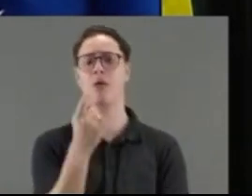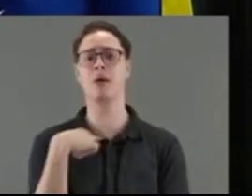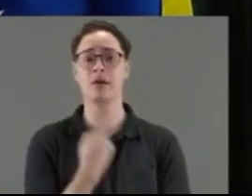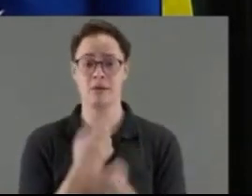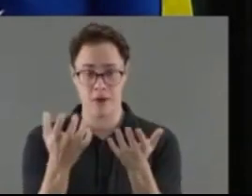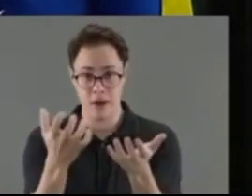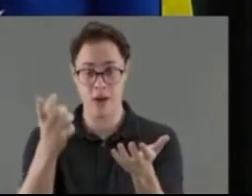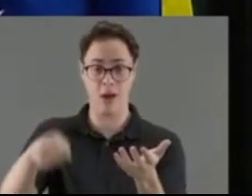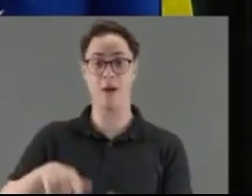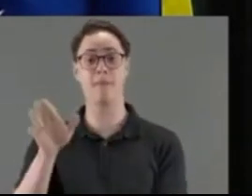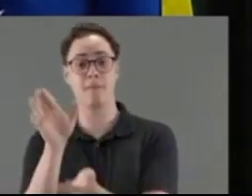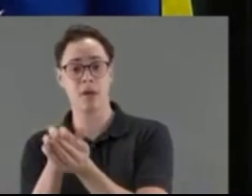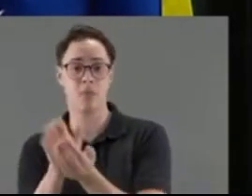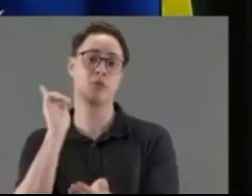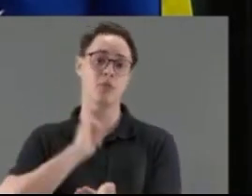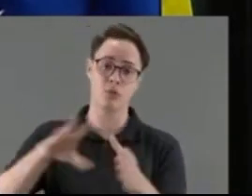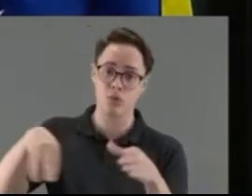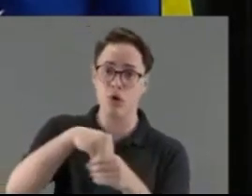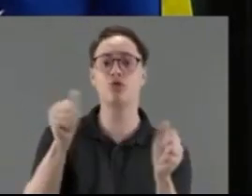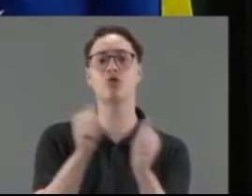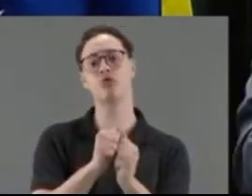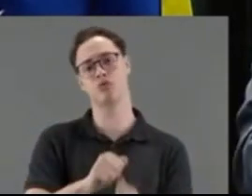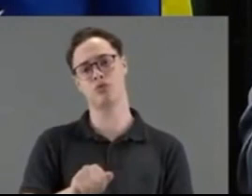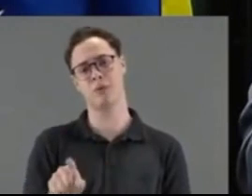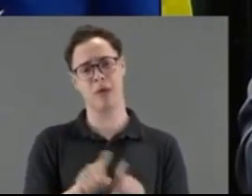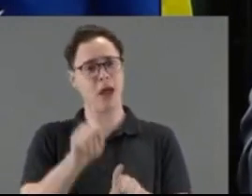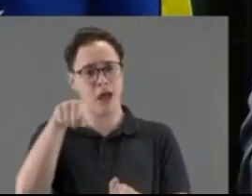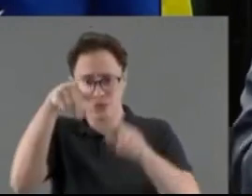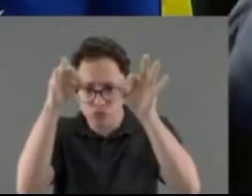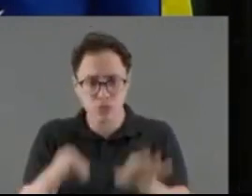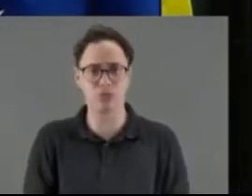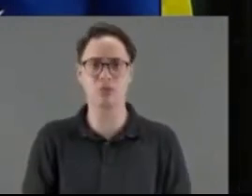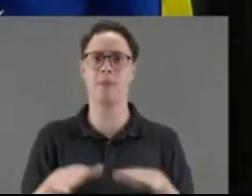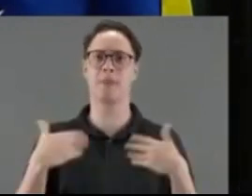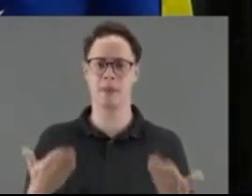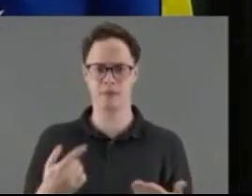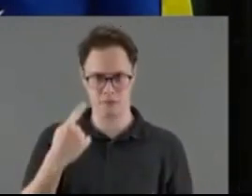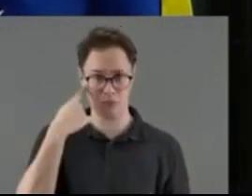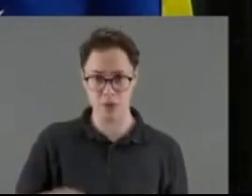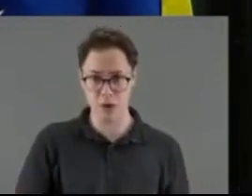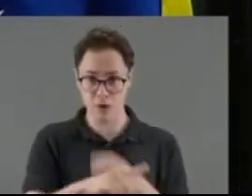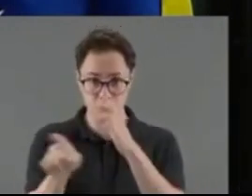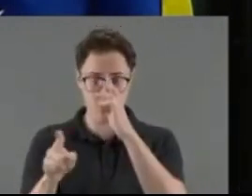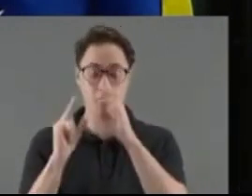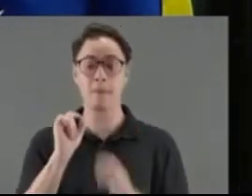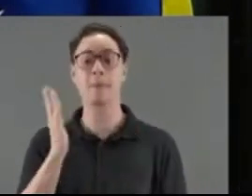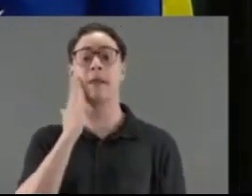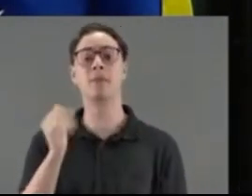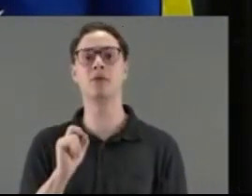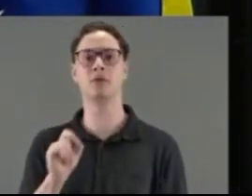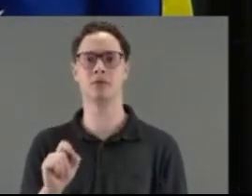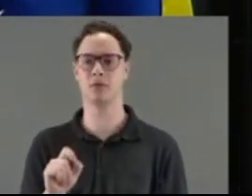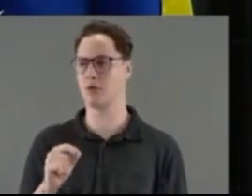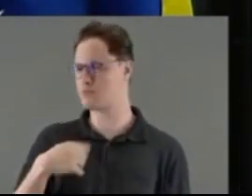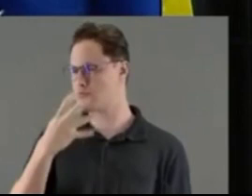Pernambuco e Minas Gerais também, com esse benefício, que é mais que justo. Então, aqui, e pode ter certeza, que se fosse, até escutou uma